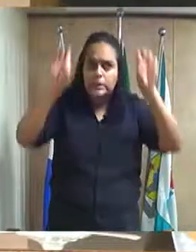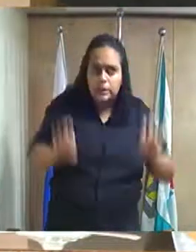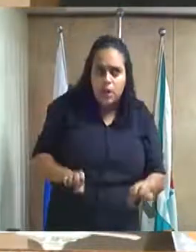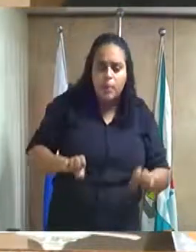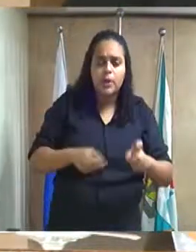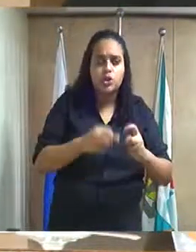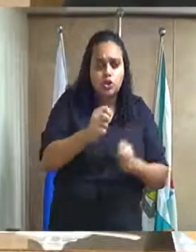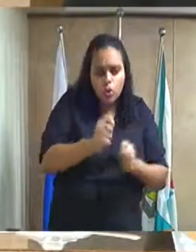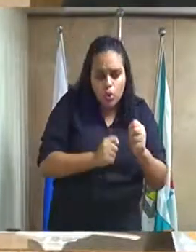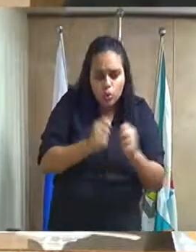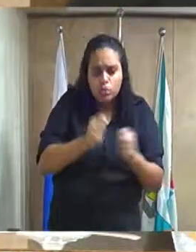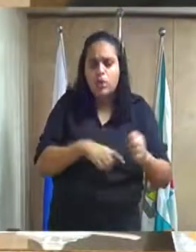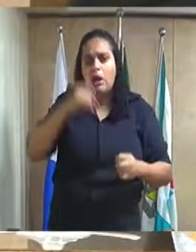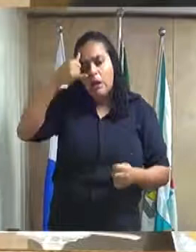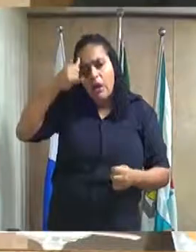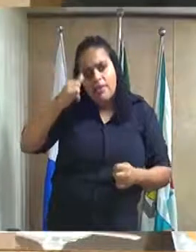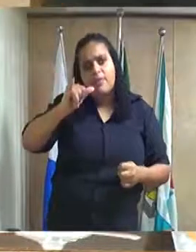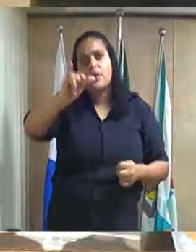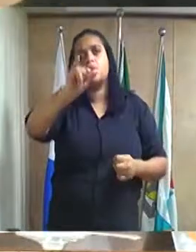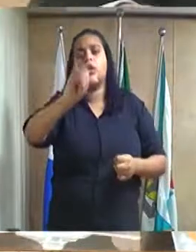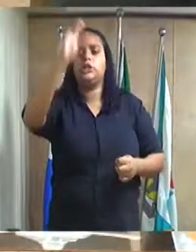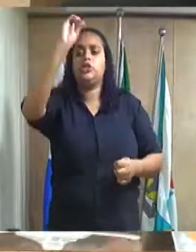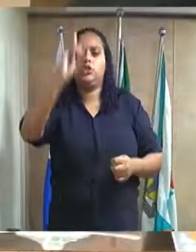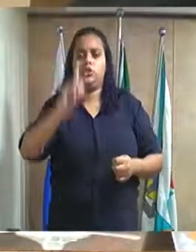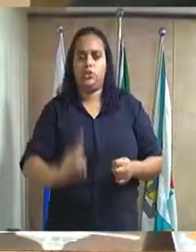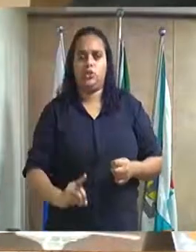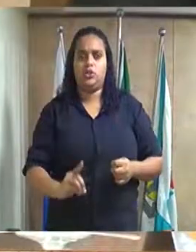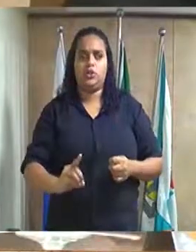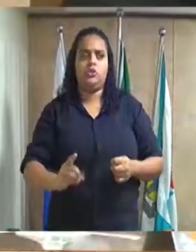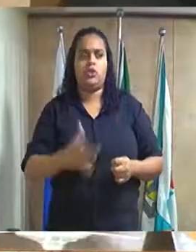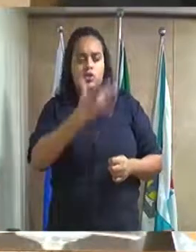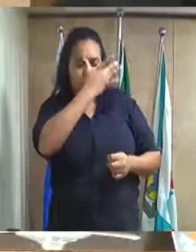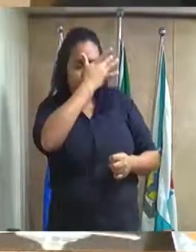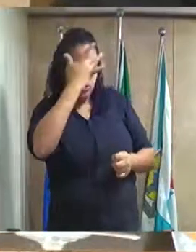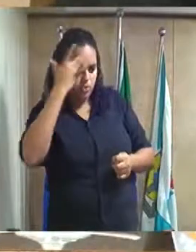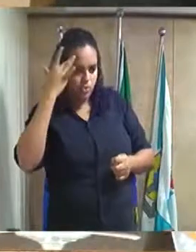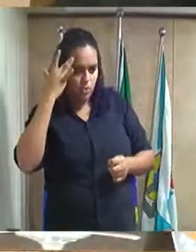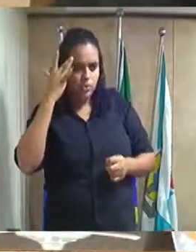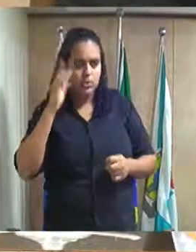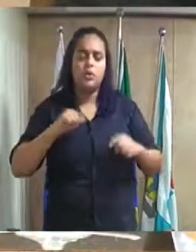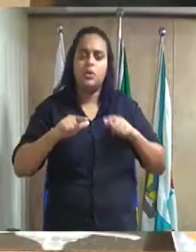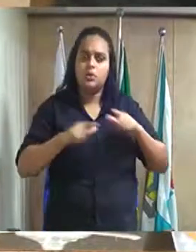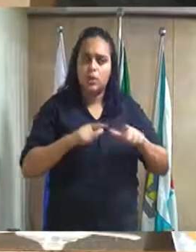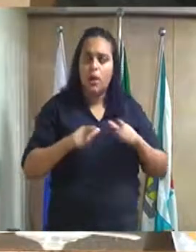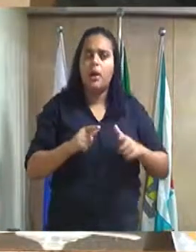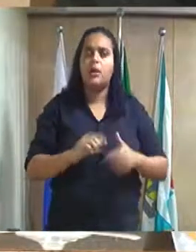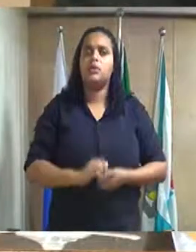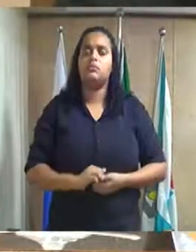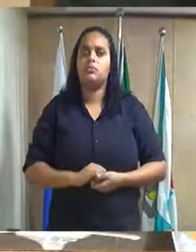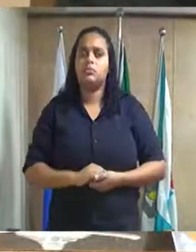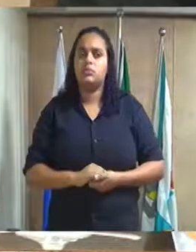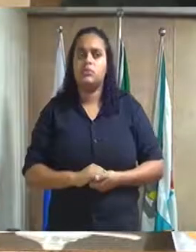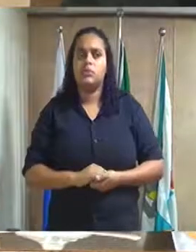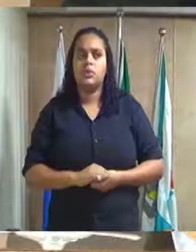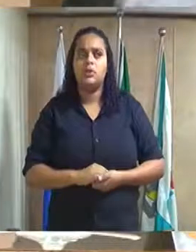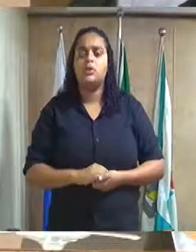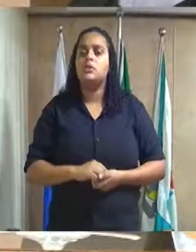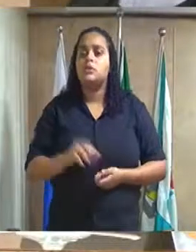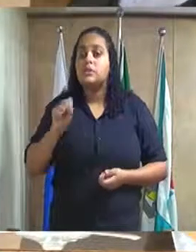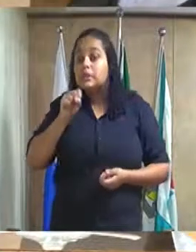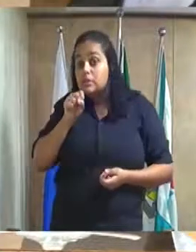para evitar lesão aos direitos dos cooperados terceirizados. E, caso se